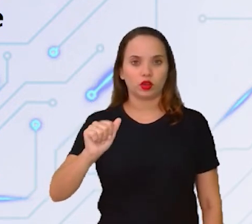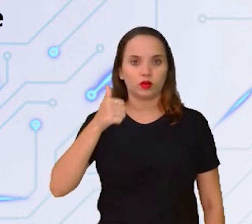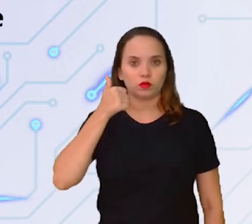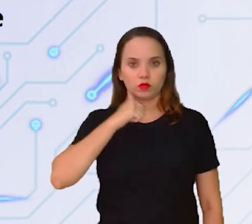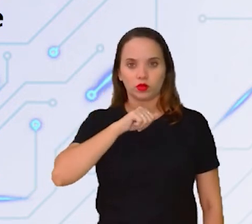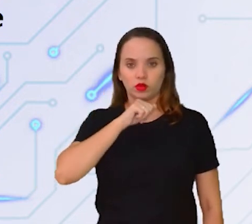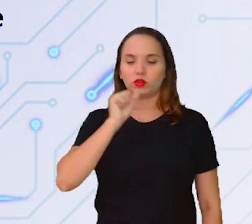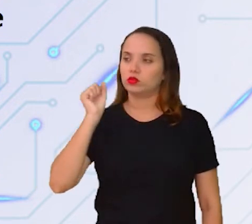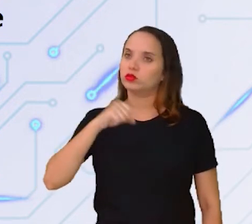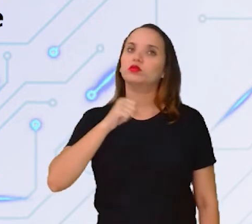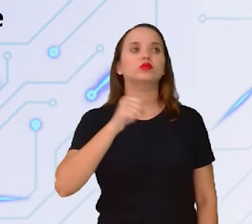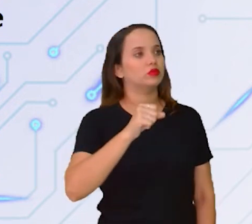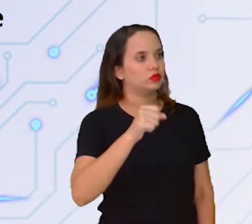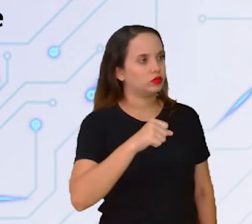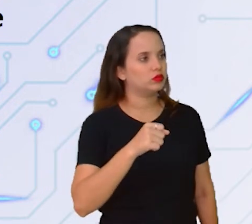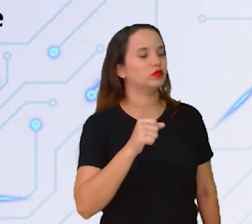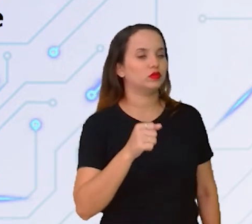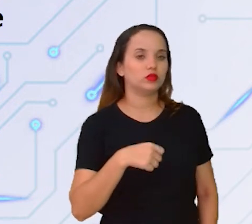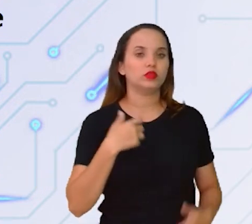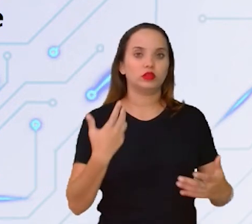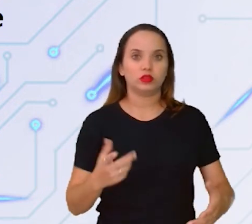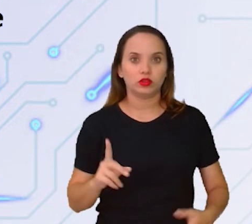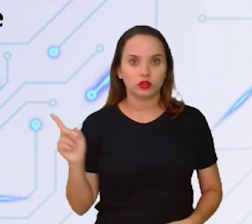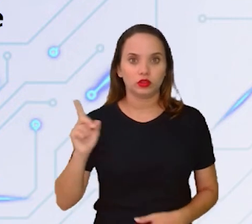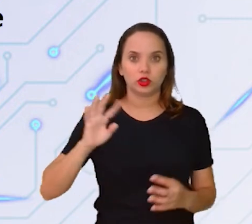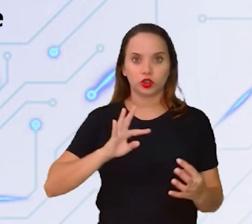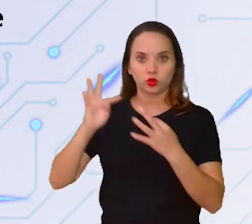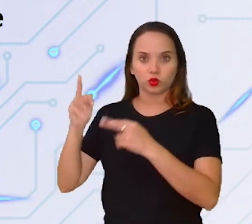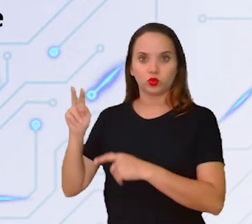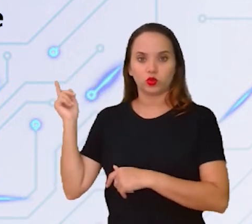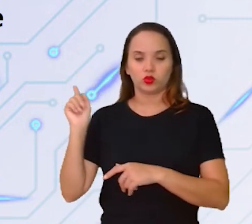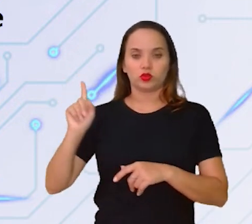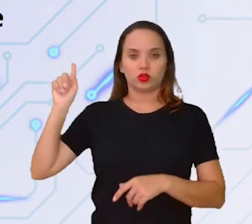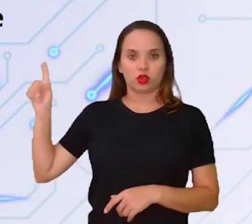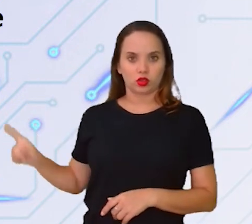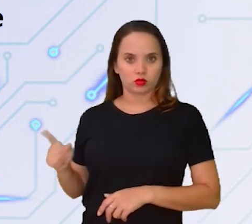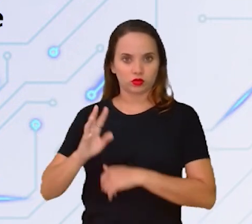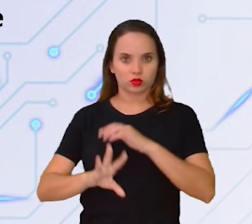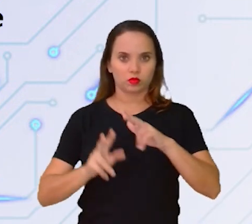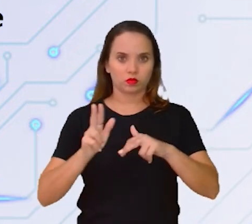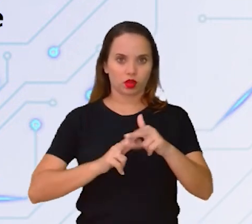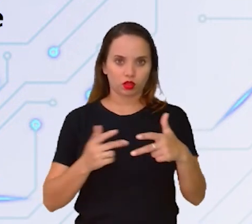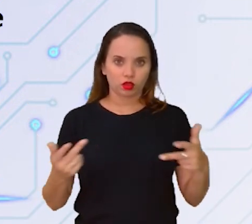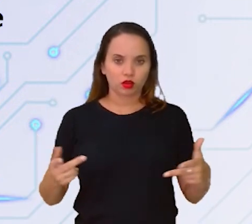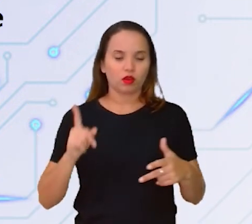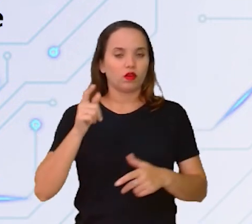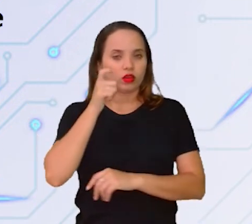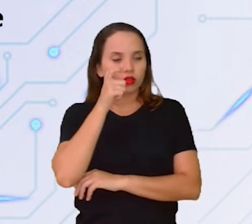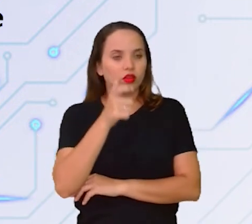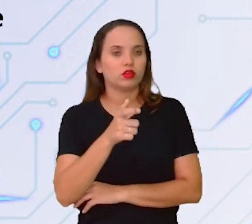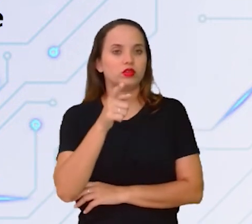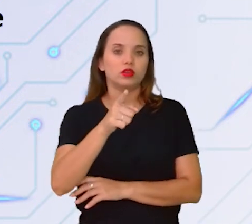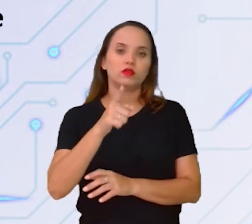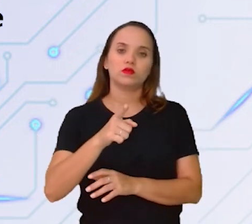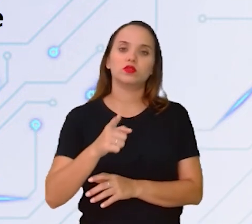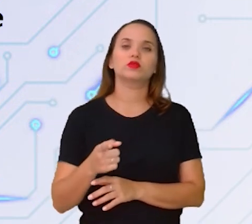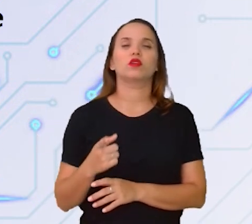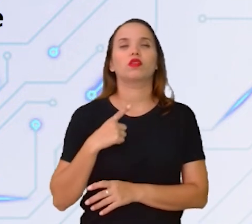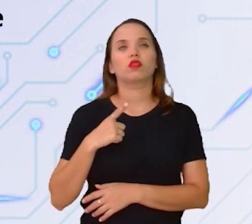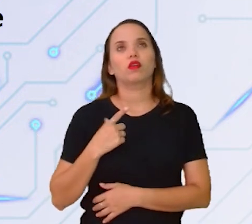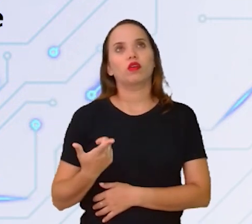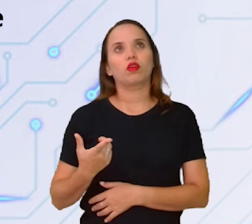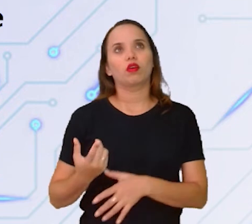Exatamente. E desses equipamentos aí, desses hardware que você vai escolher, é interessante que você construa com uma